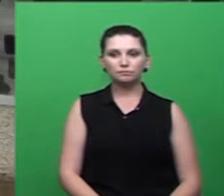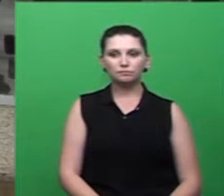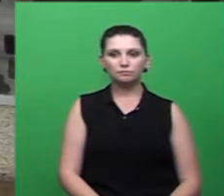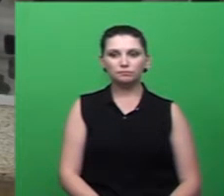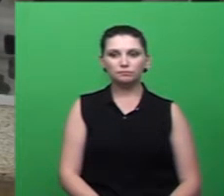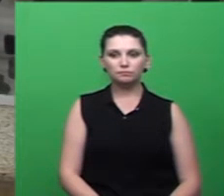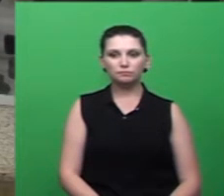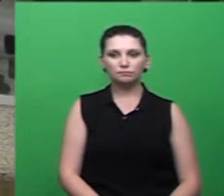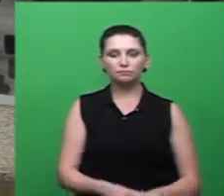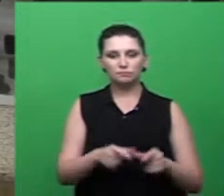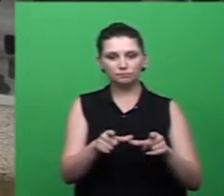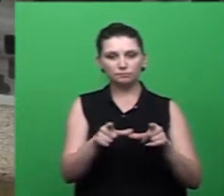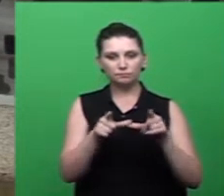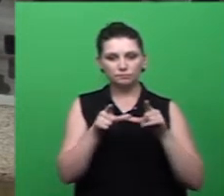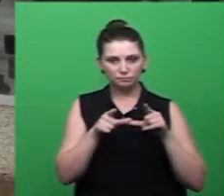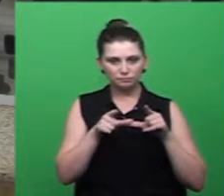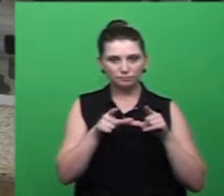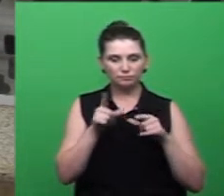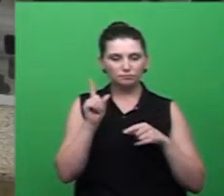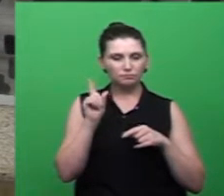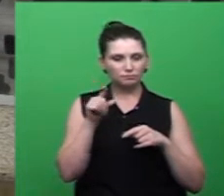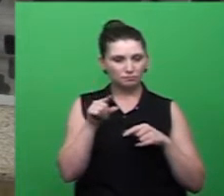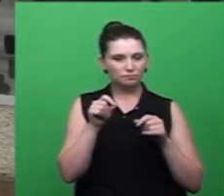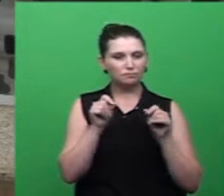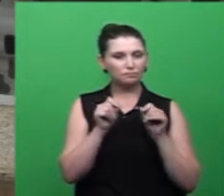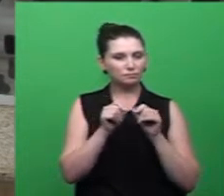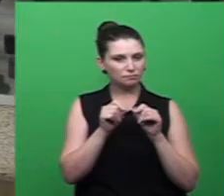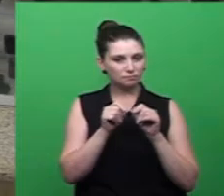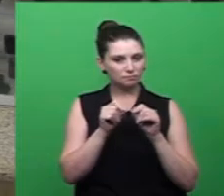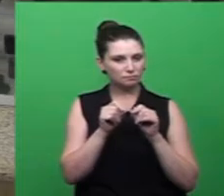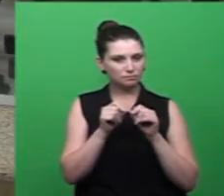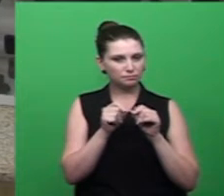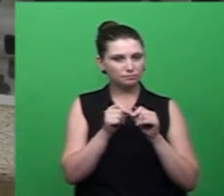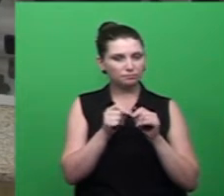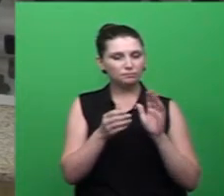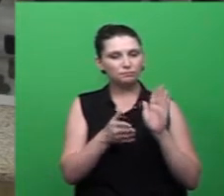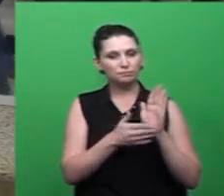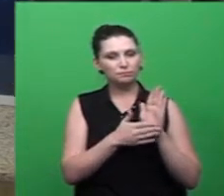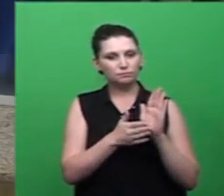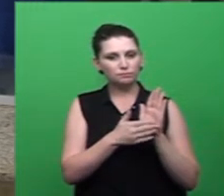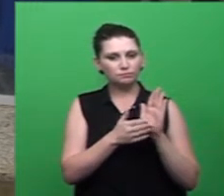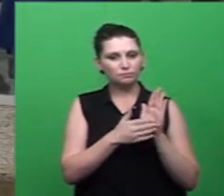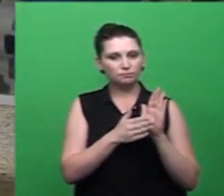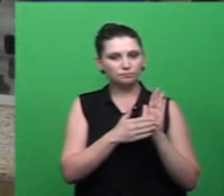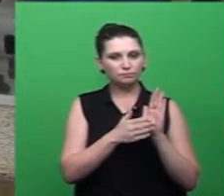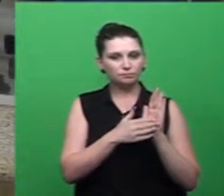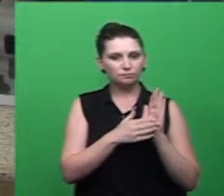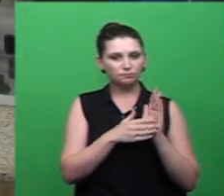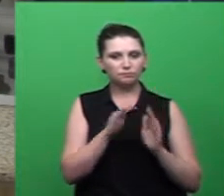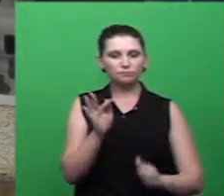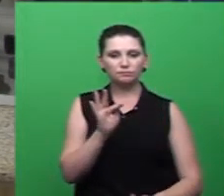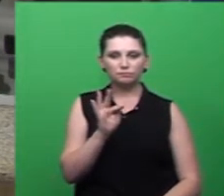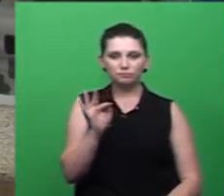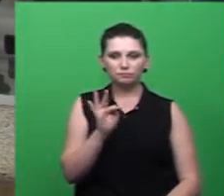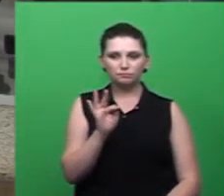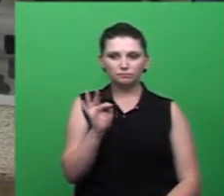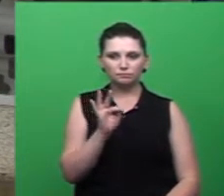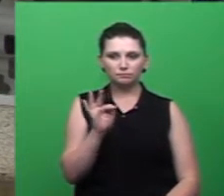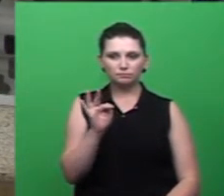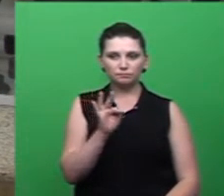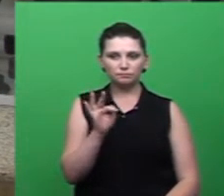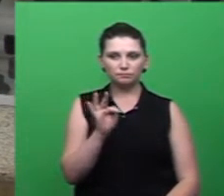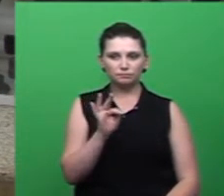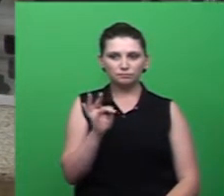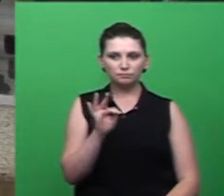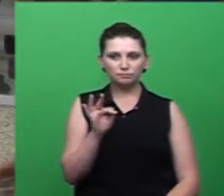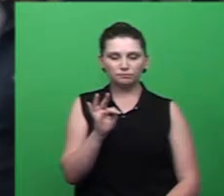foi propondo pela Comissão de Saúde e Educação, lá em fevereiro, quando no